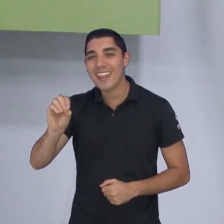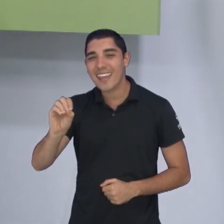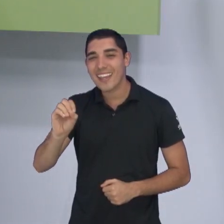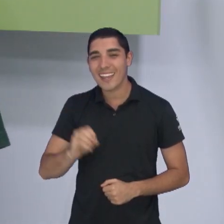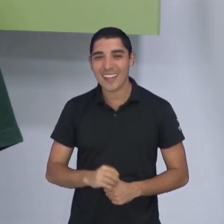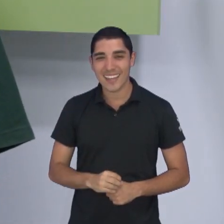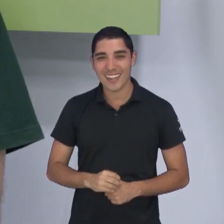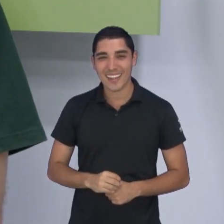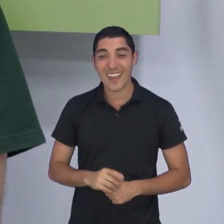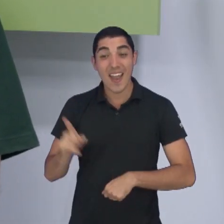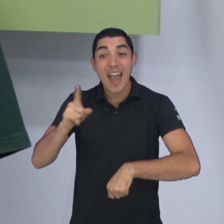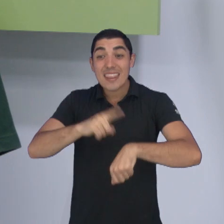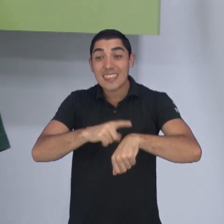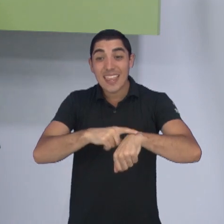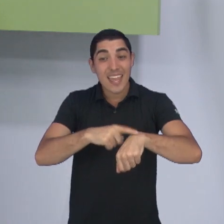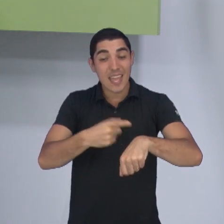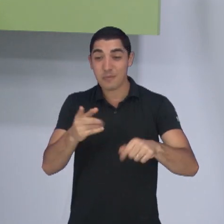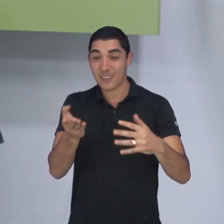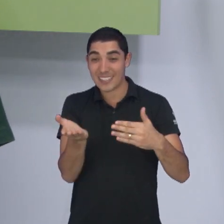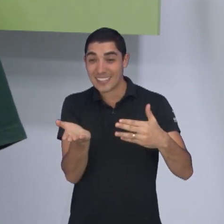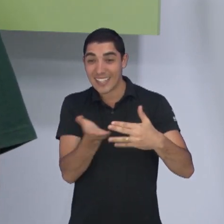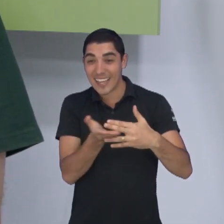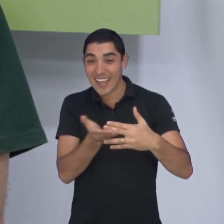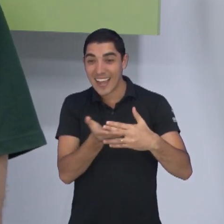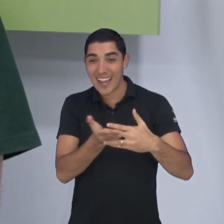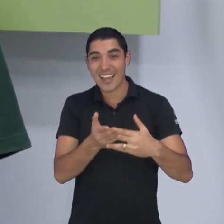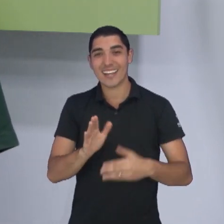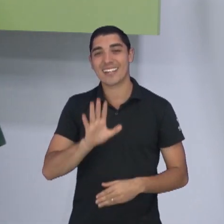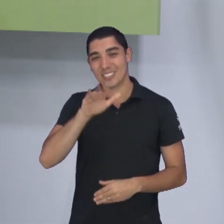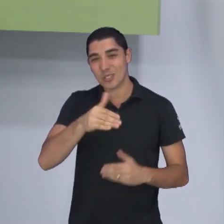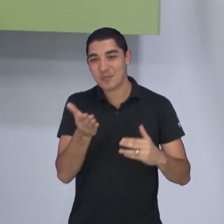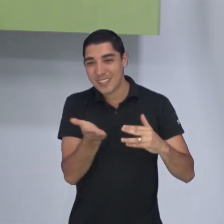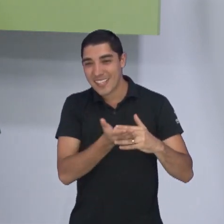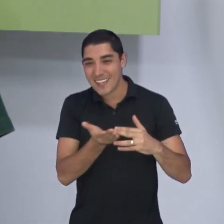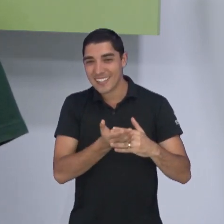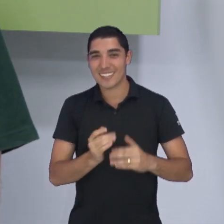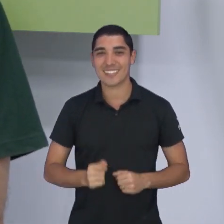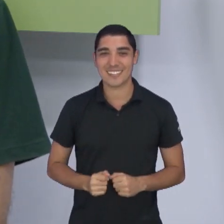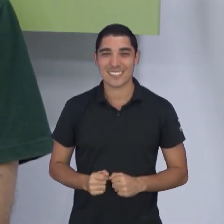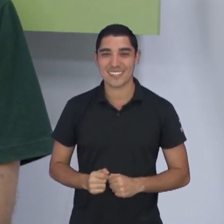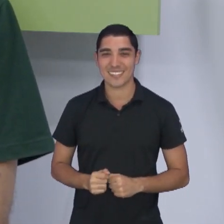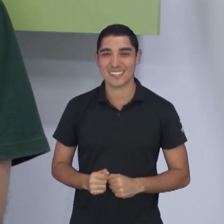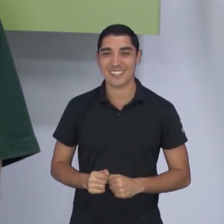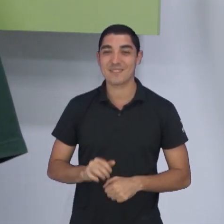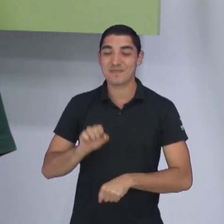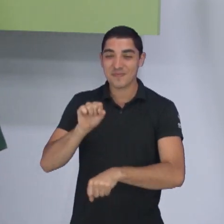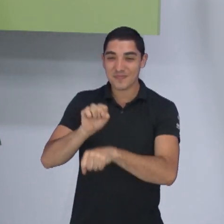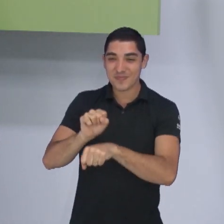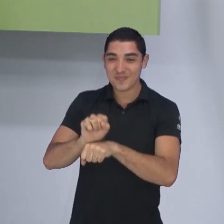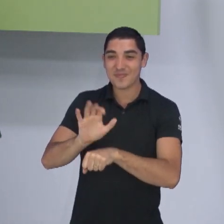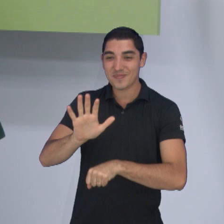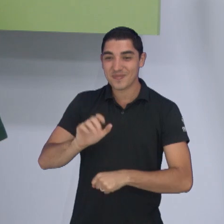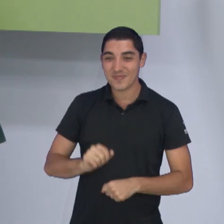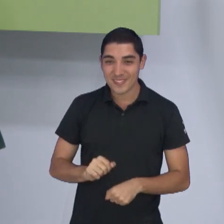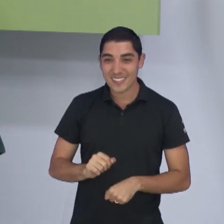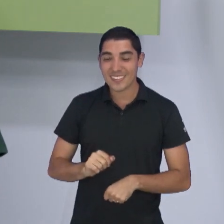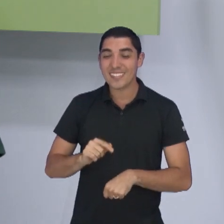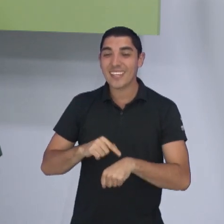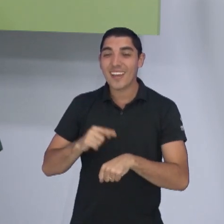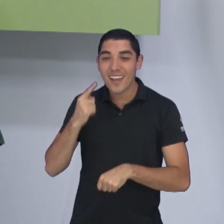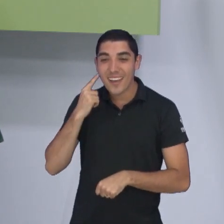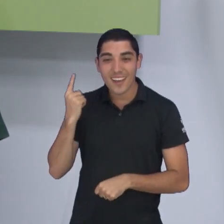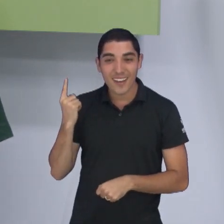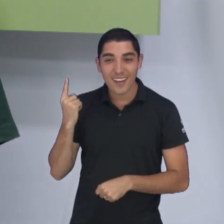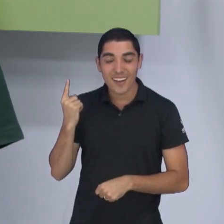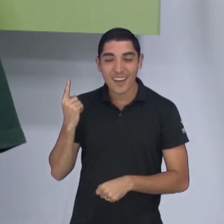Vieira. Estourou o tempo já. Estourou o tempo já. Chama o intervalo. Chama o intervalo. Pera, pera, calma. Só isso. Tourou o tempo. Pera um pouquinho. Chama já e